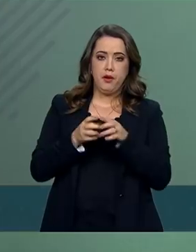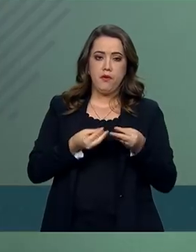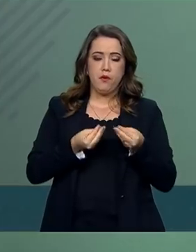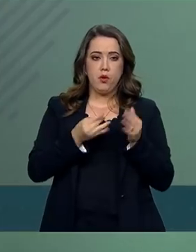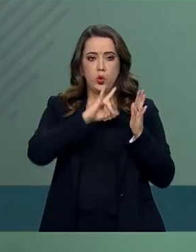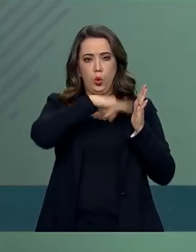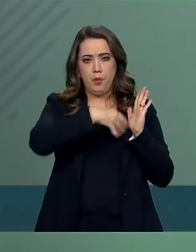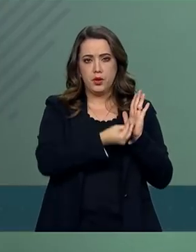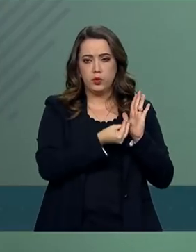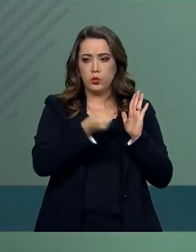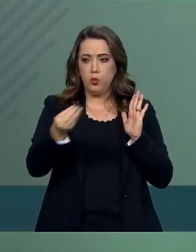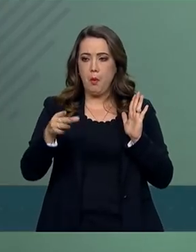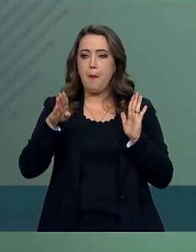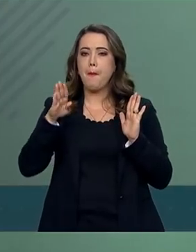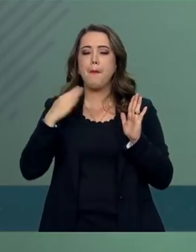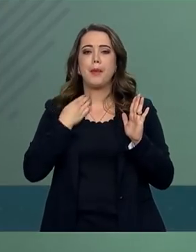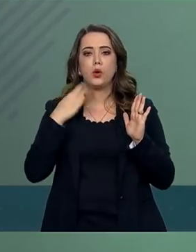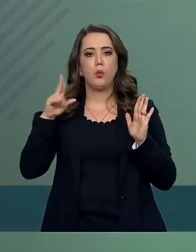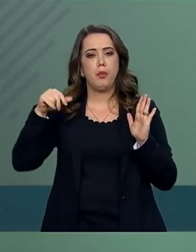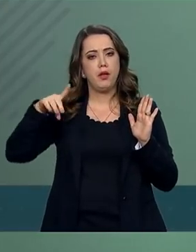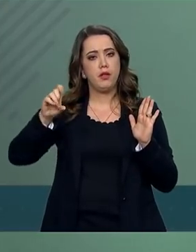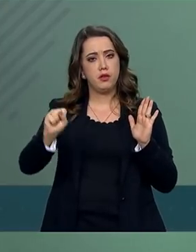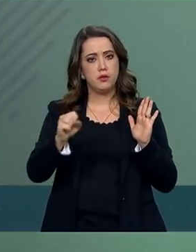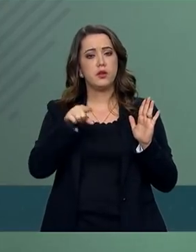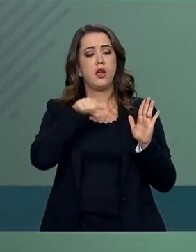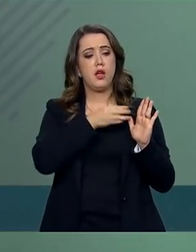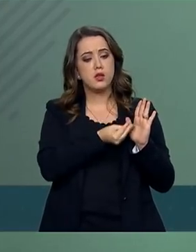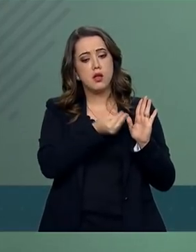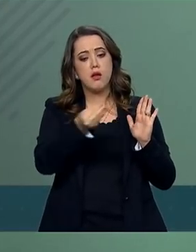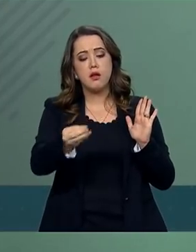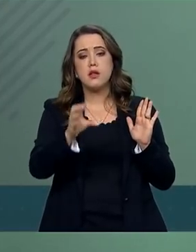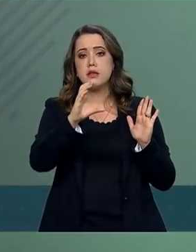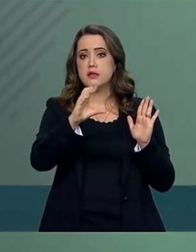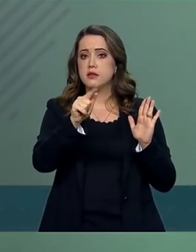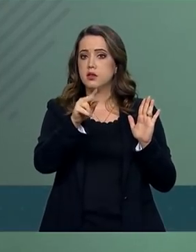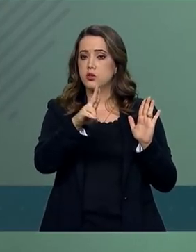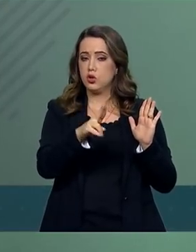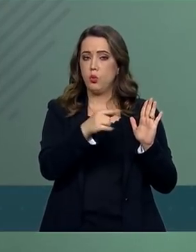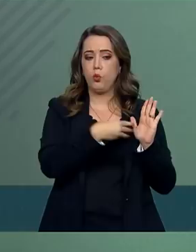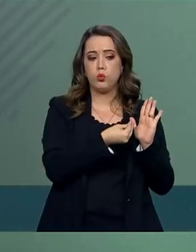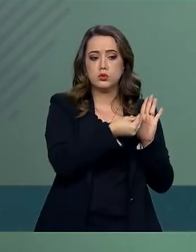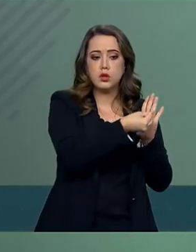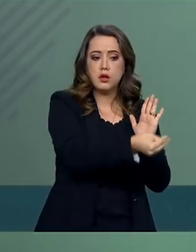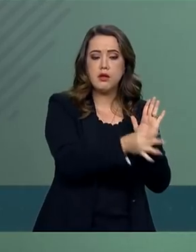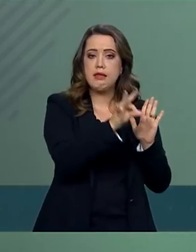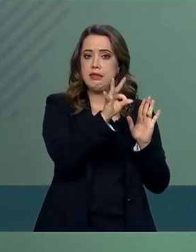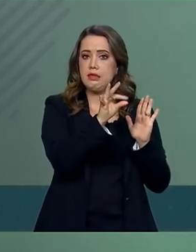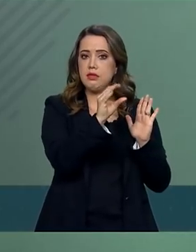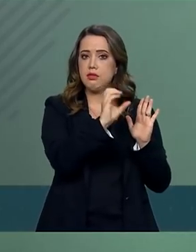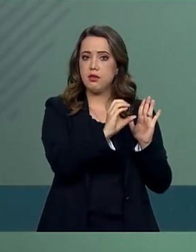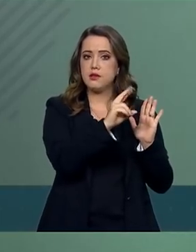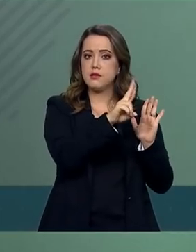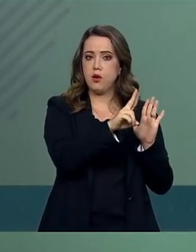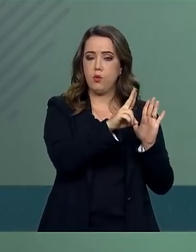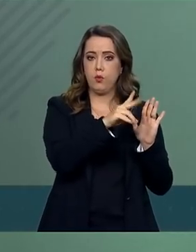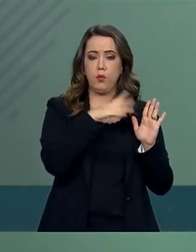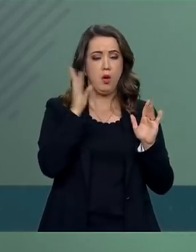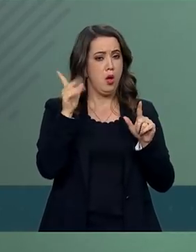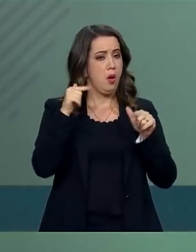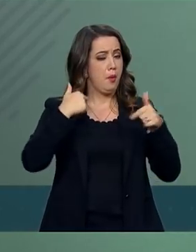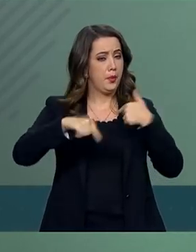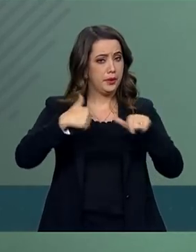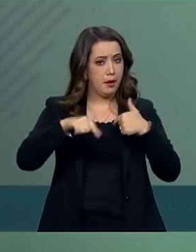União, CGU e Tribunal de Contas da União para a adoção das medidas